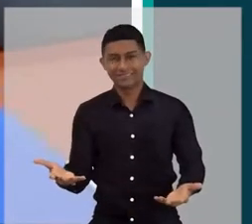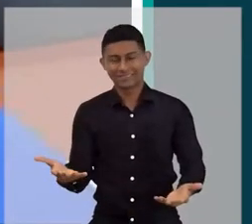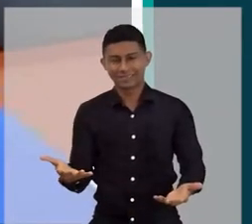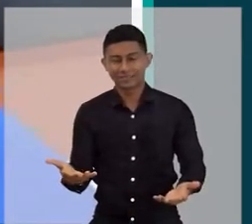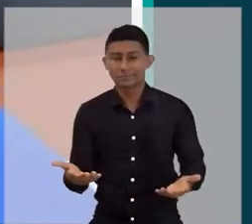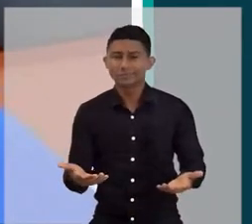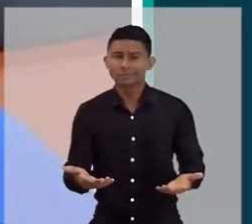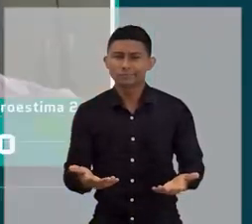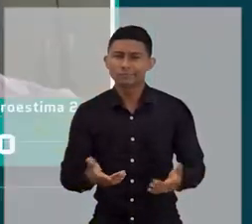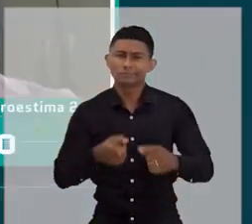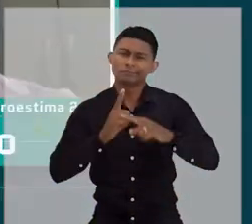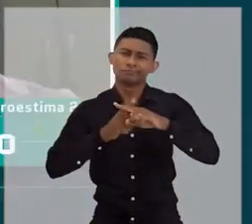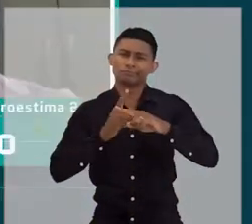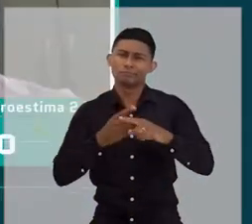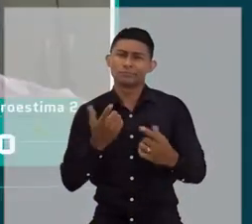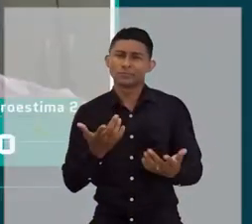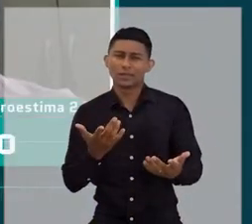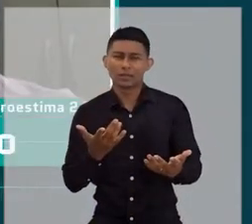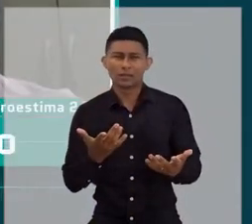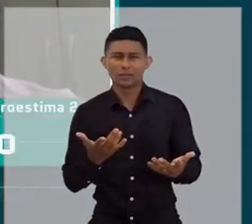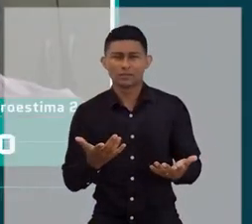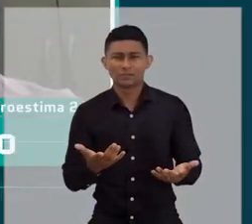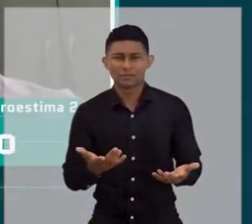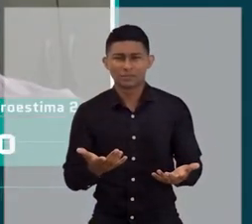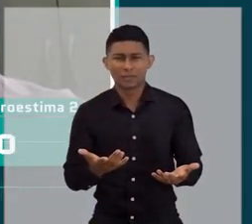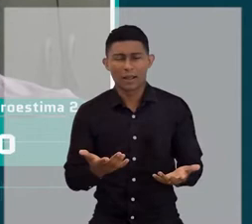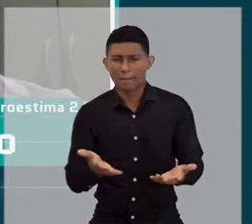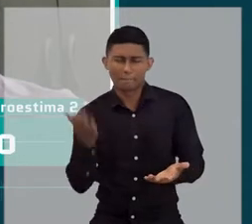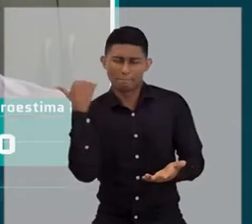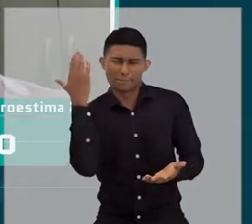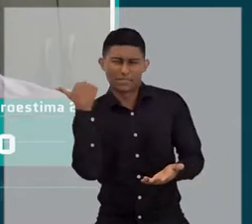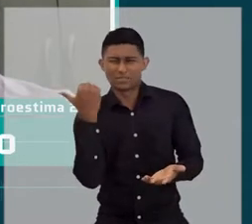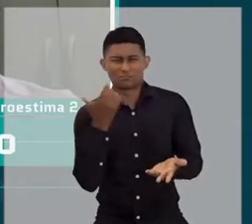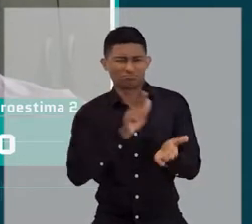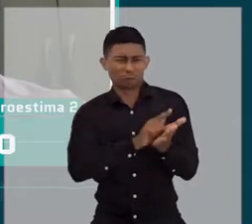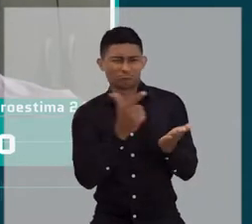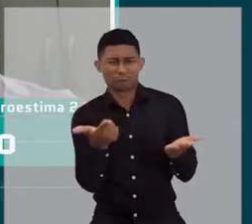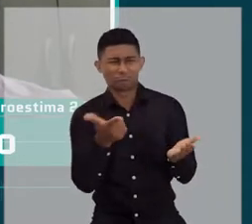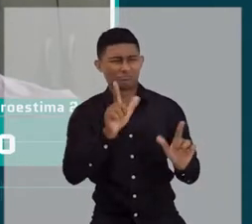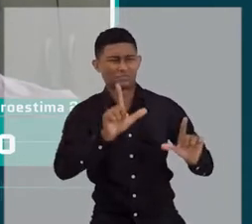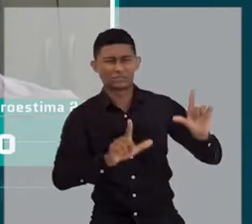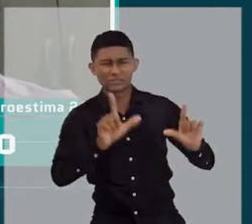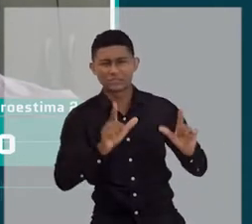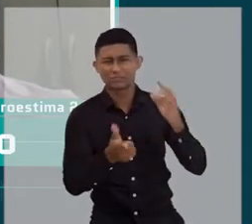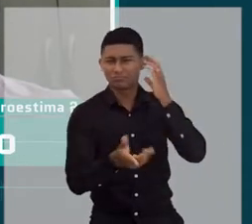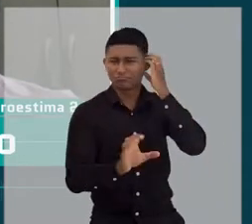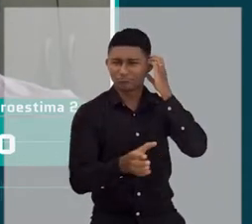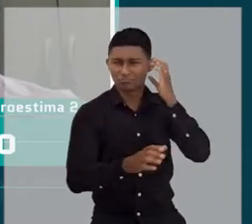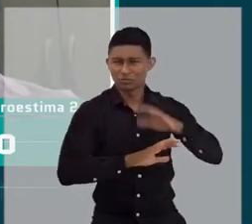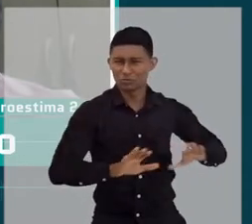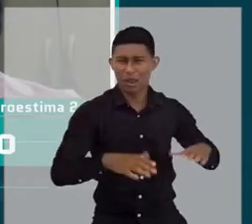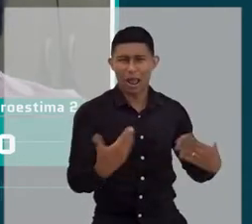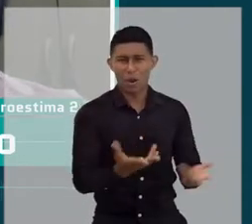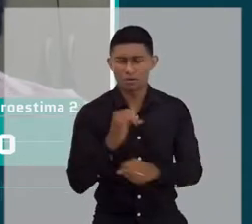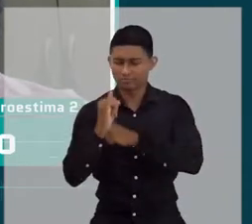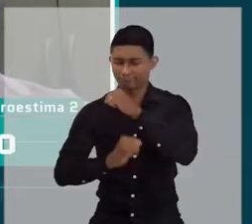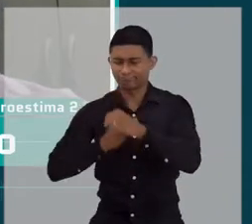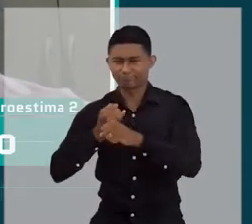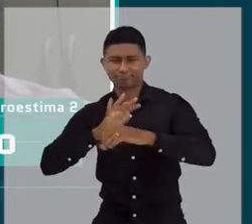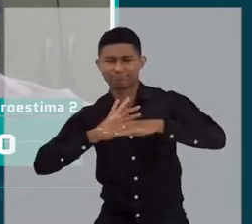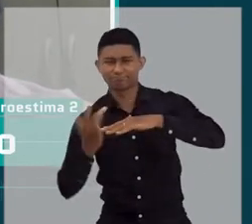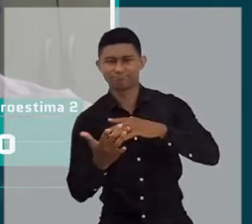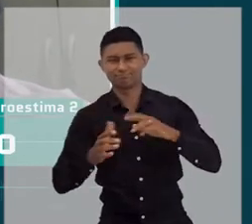que encontrada pra sair das mídias convencionais. Então, mesmo...